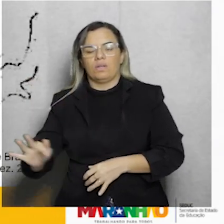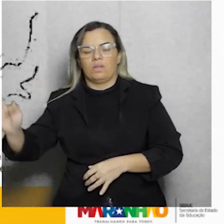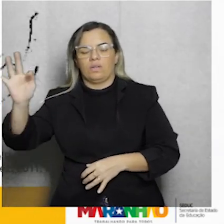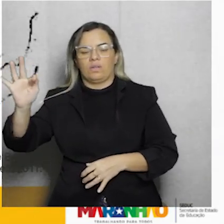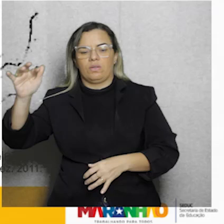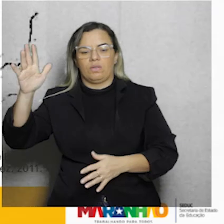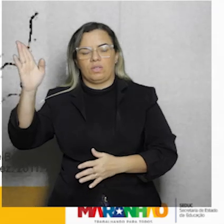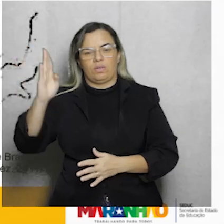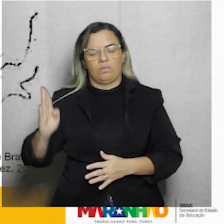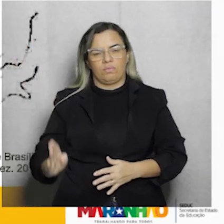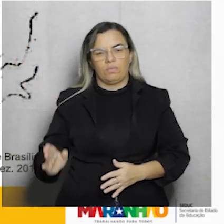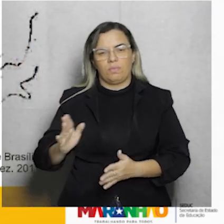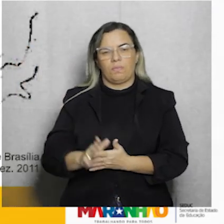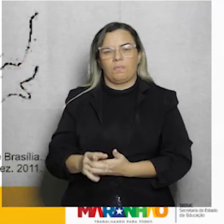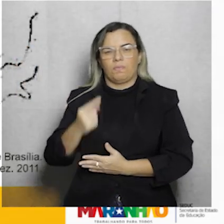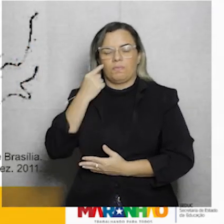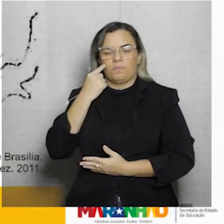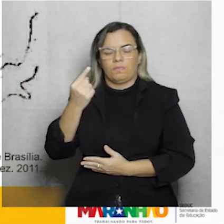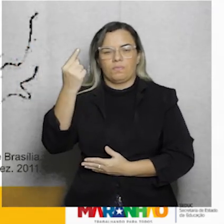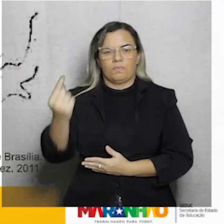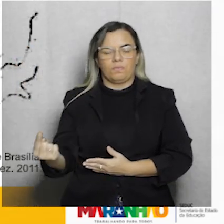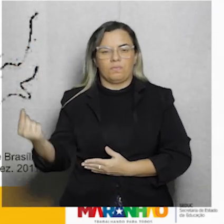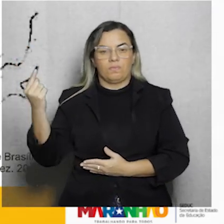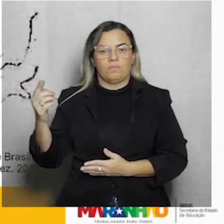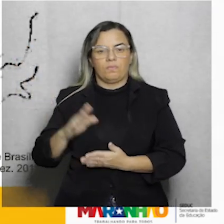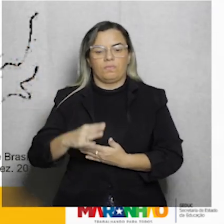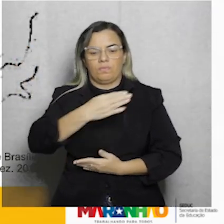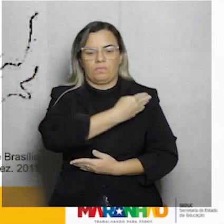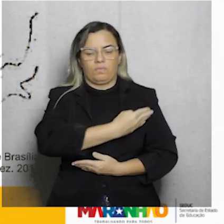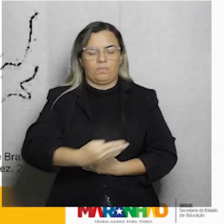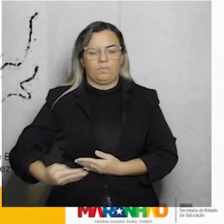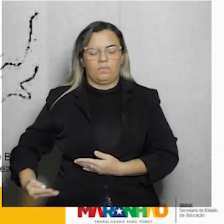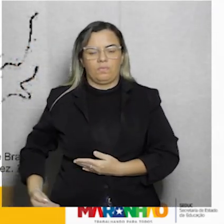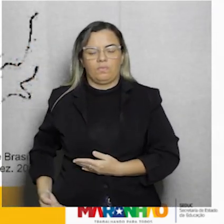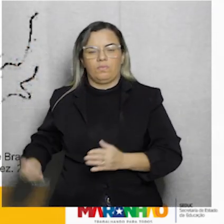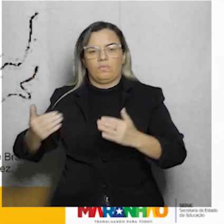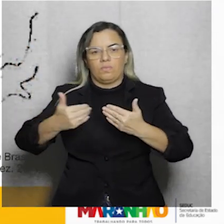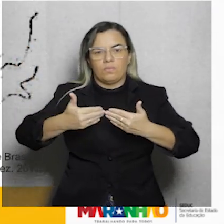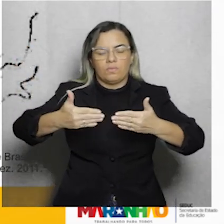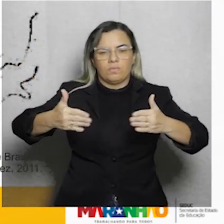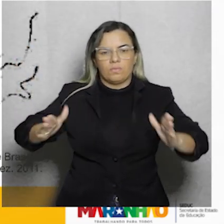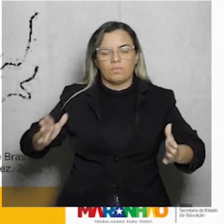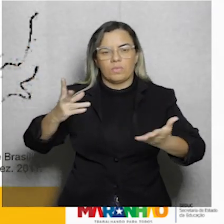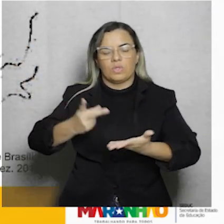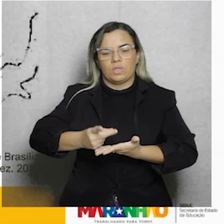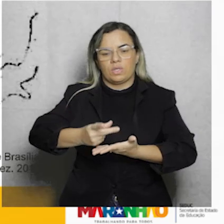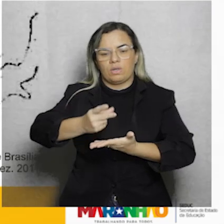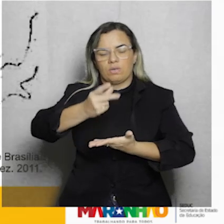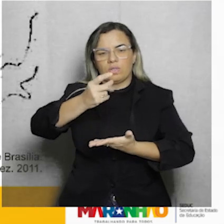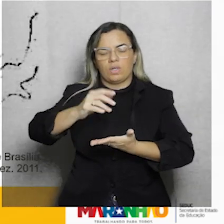Mas é preciso observar que esse governo foi marcado pela abertura do capital estrangeiro.